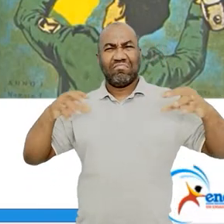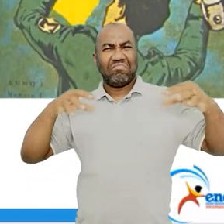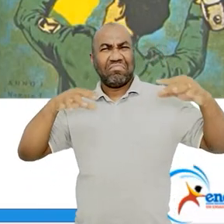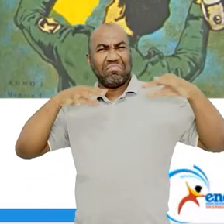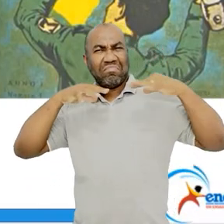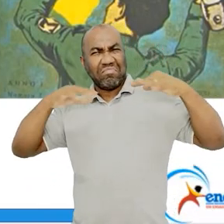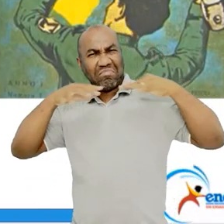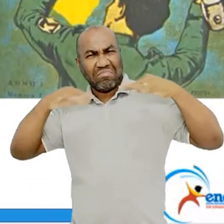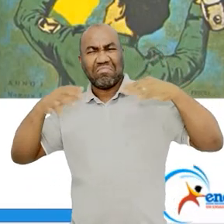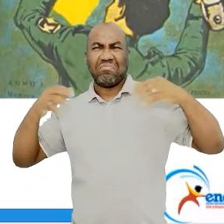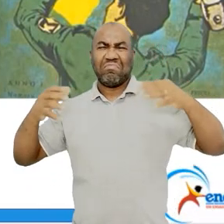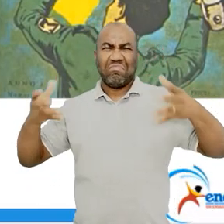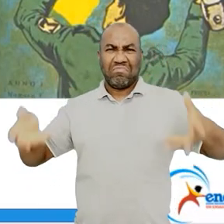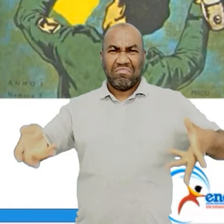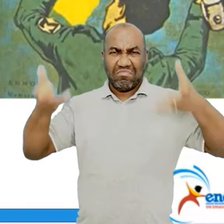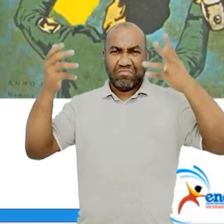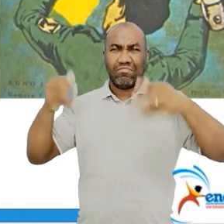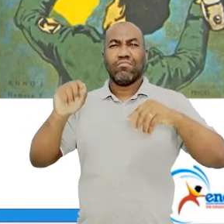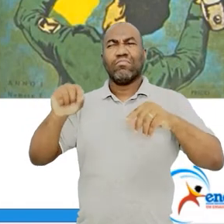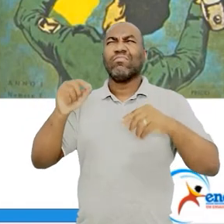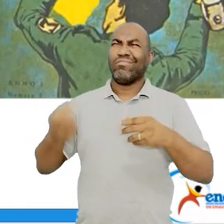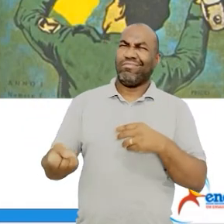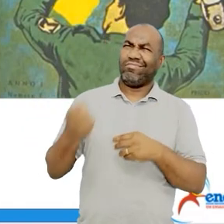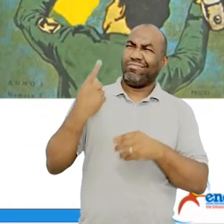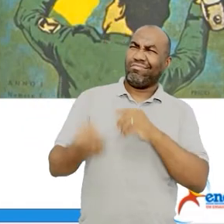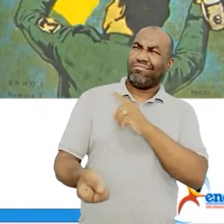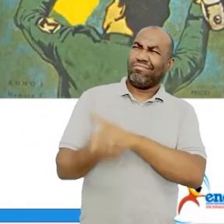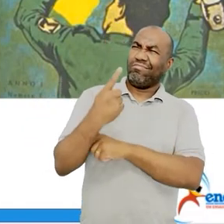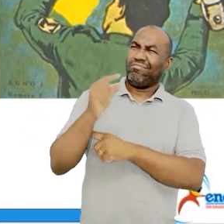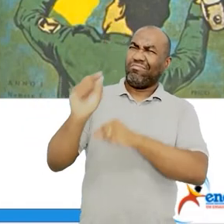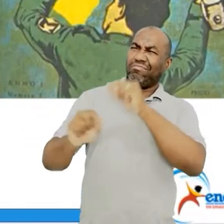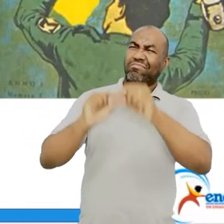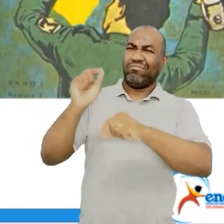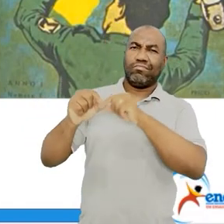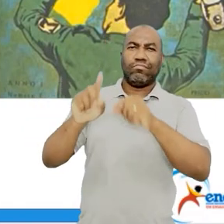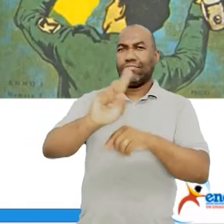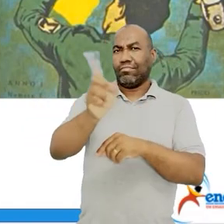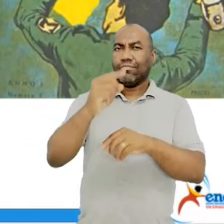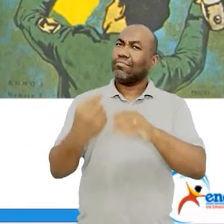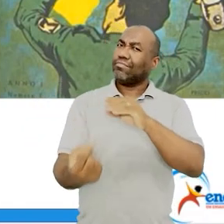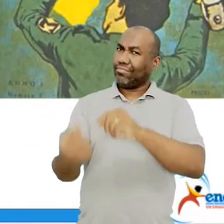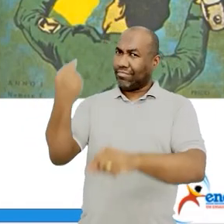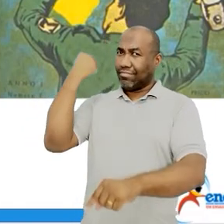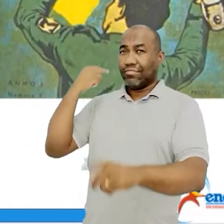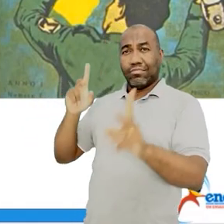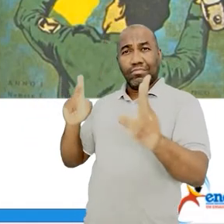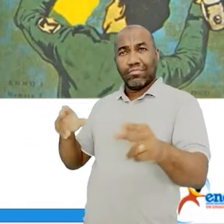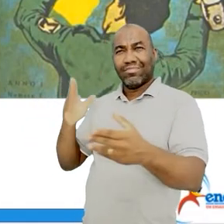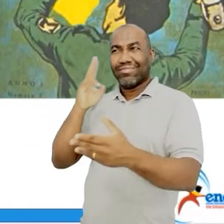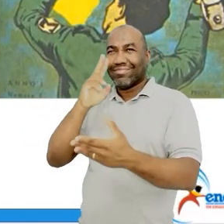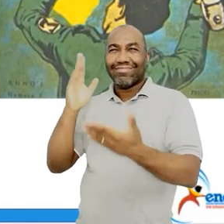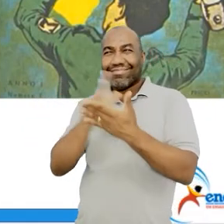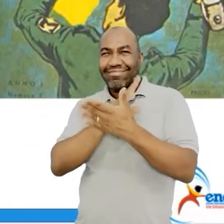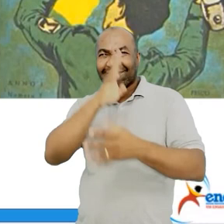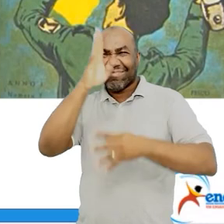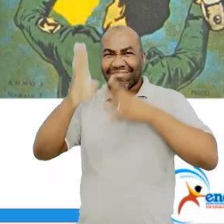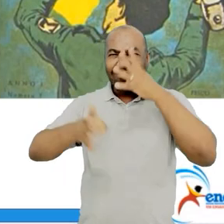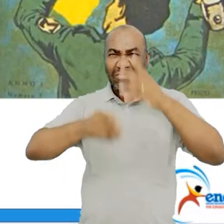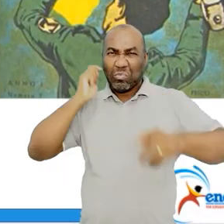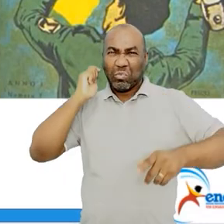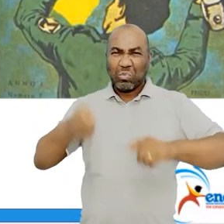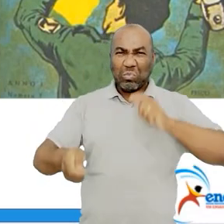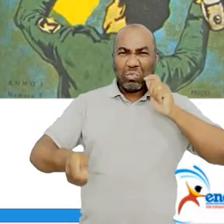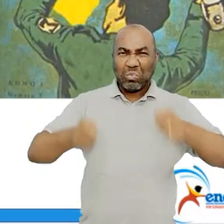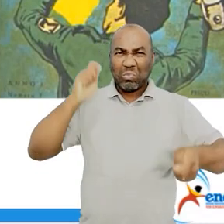como se fosse só da nossa época. Isso é um reflexo de uma cultura que volta e meia aparece em nosso